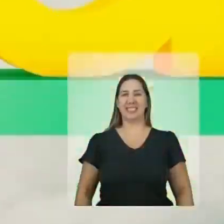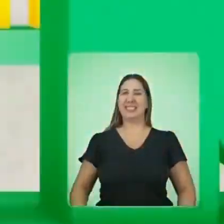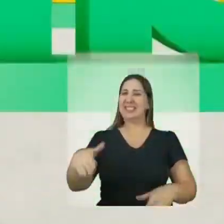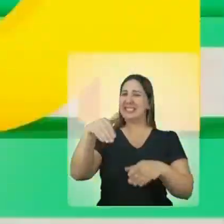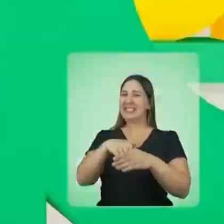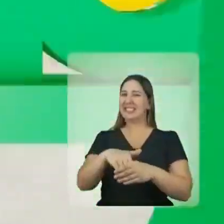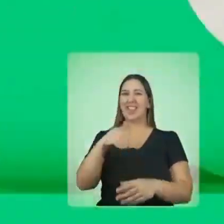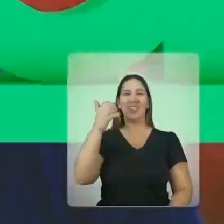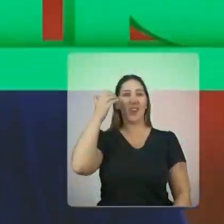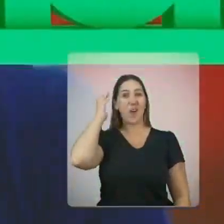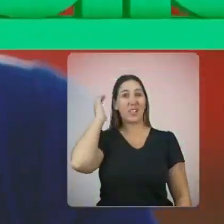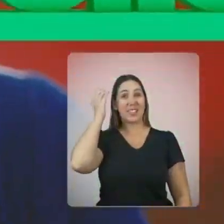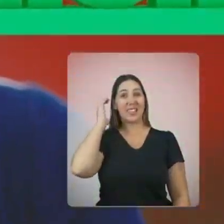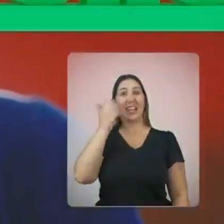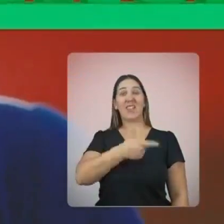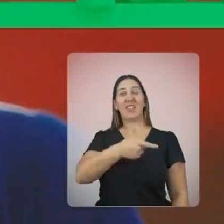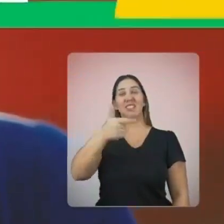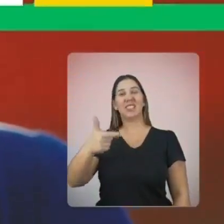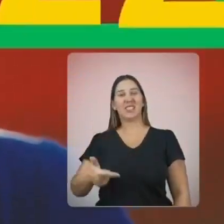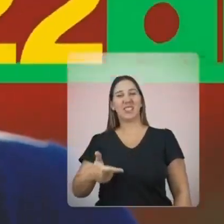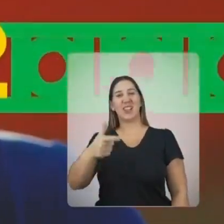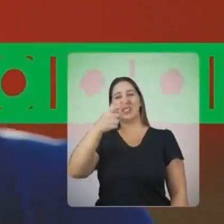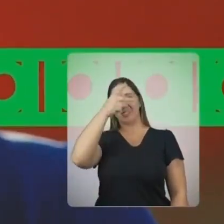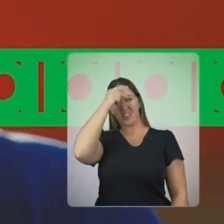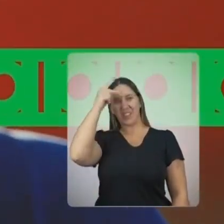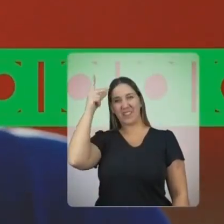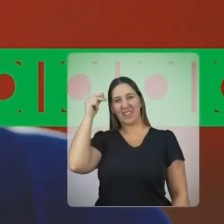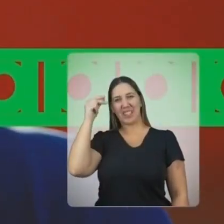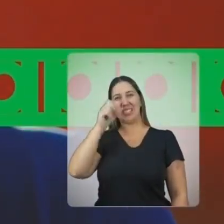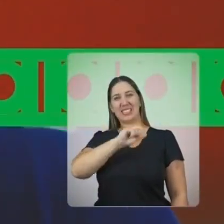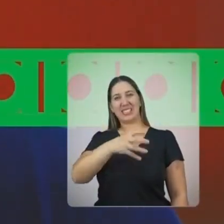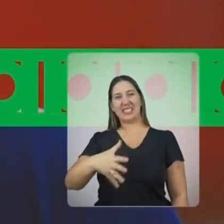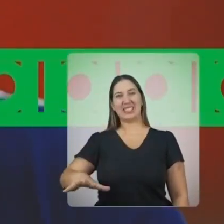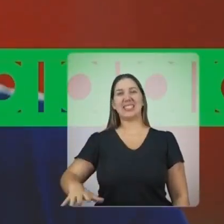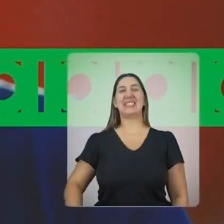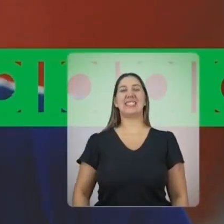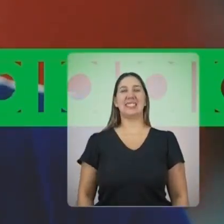Vote Rosana Vale 22, Prefeita de Santos.